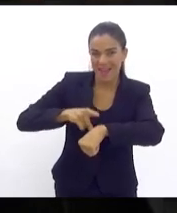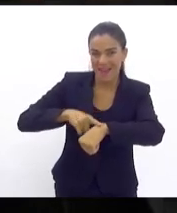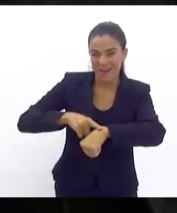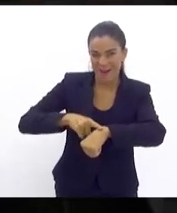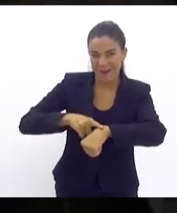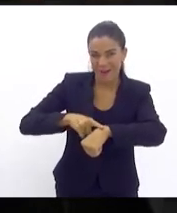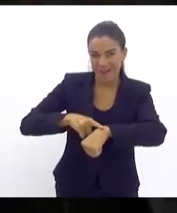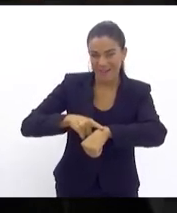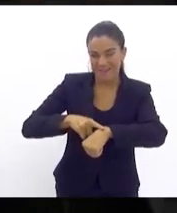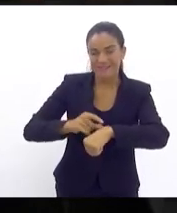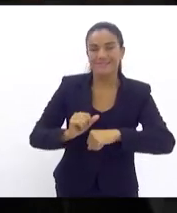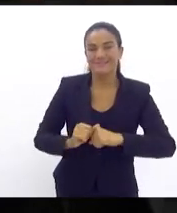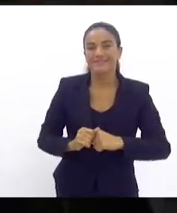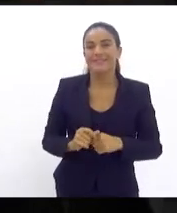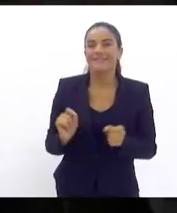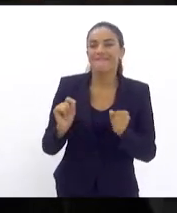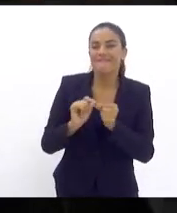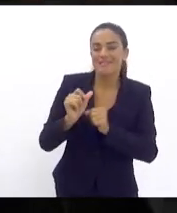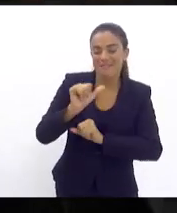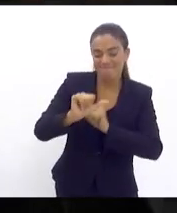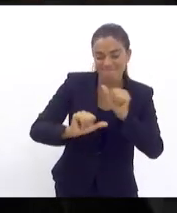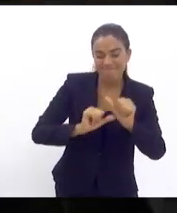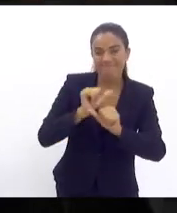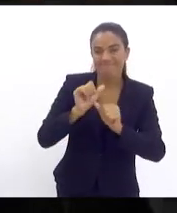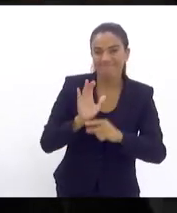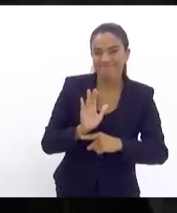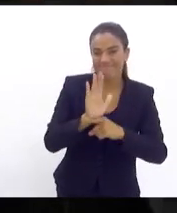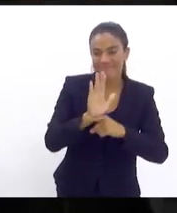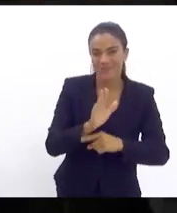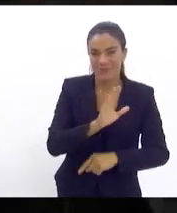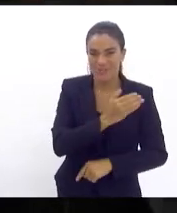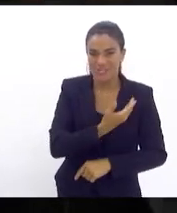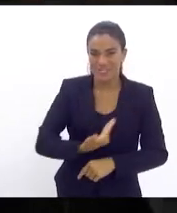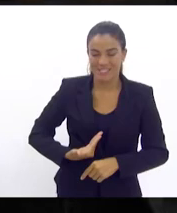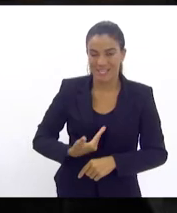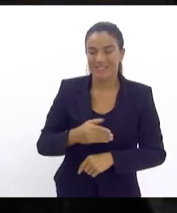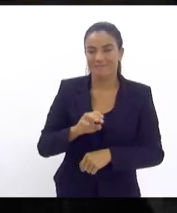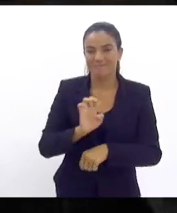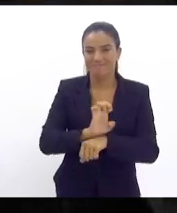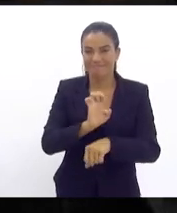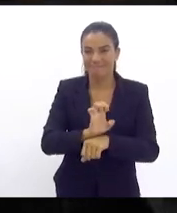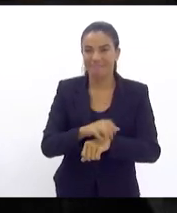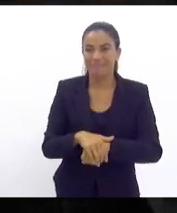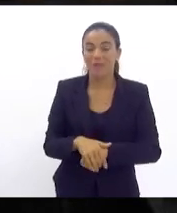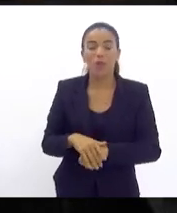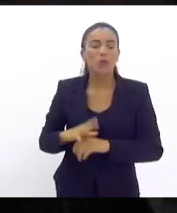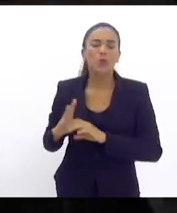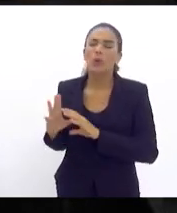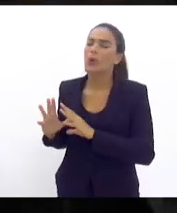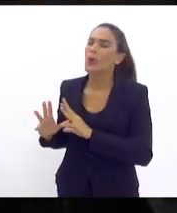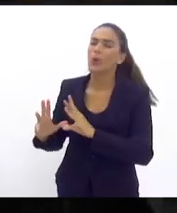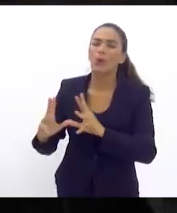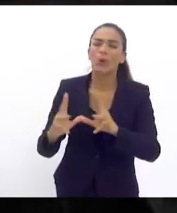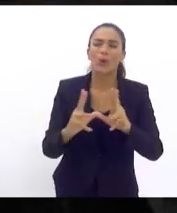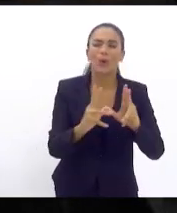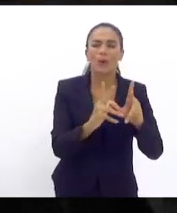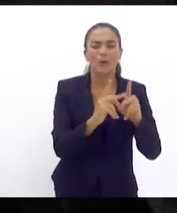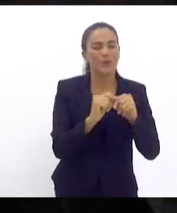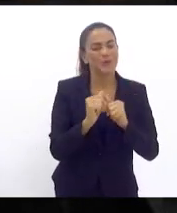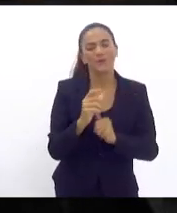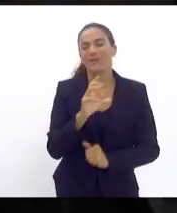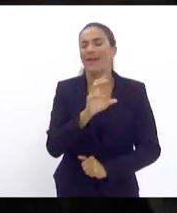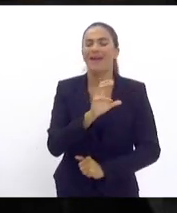BNES, sabendo que o Estado iria bancarrota, todo mundo quis fazer a BNES.